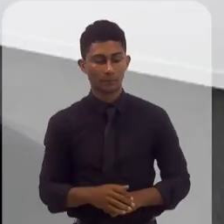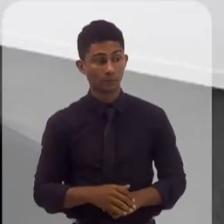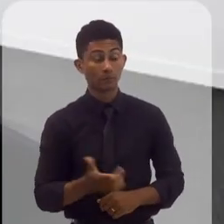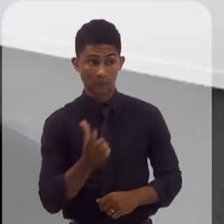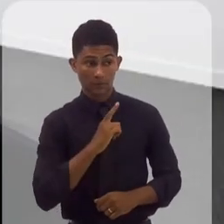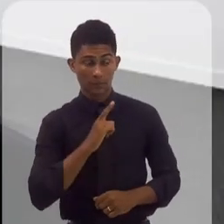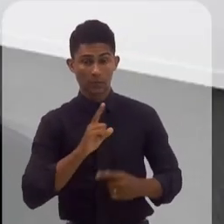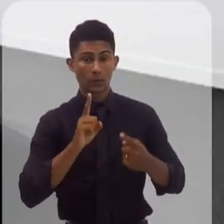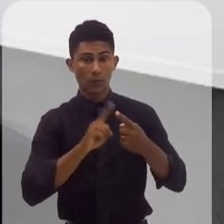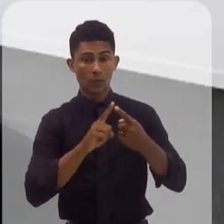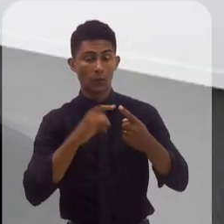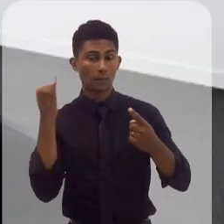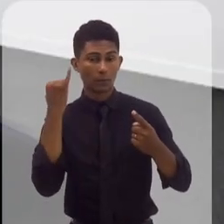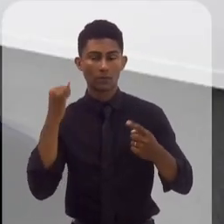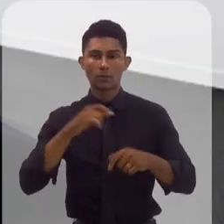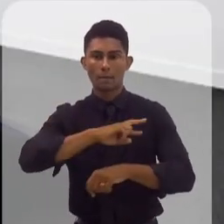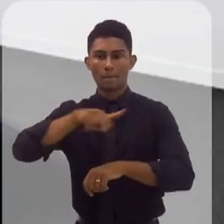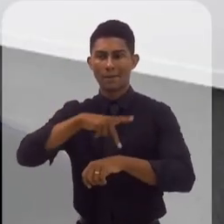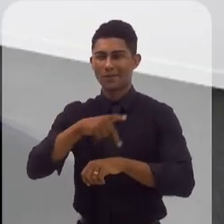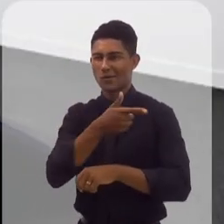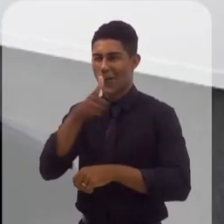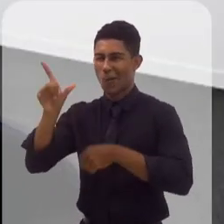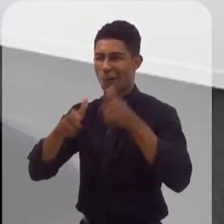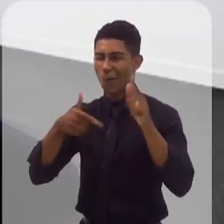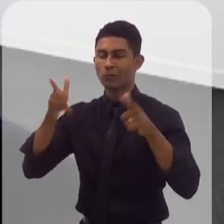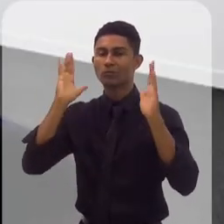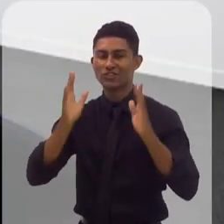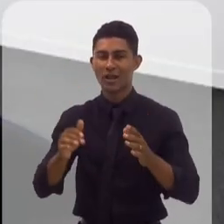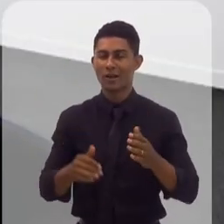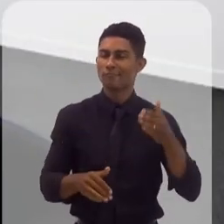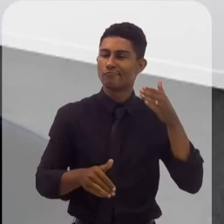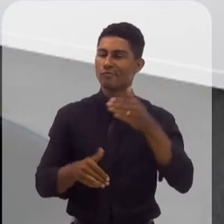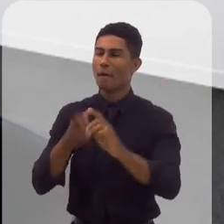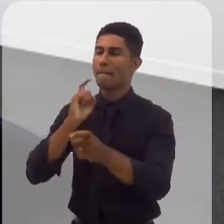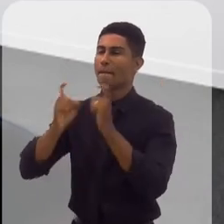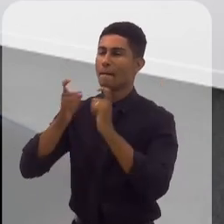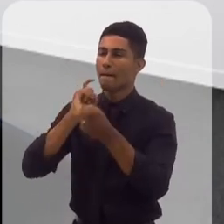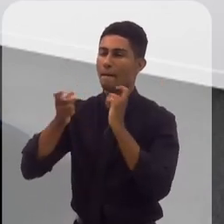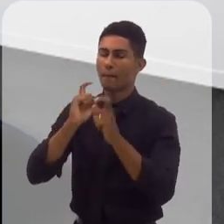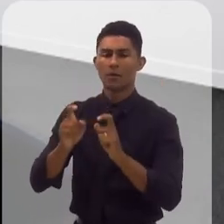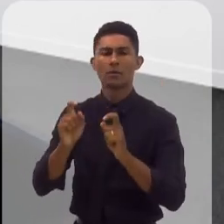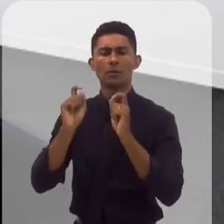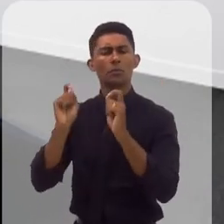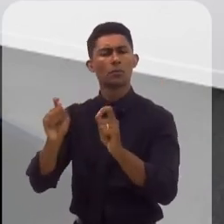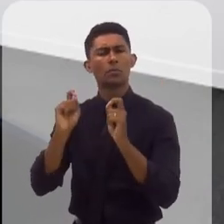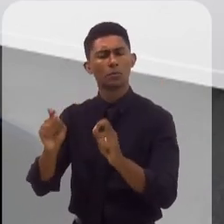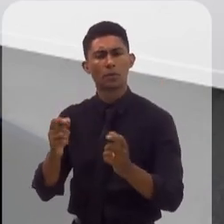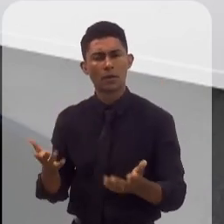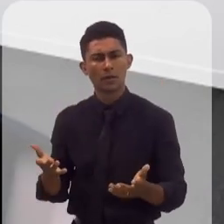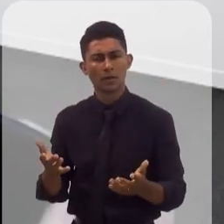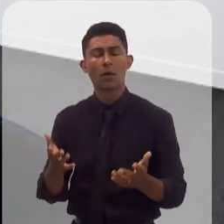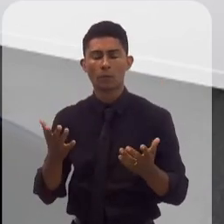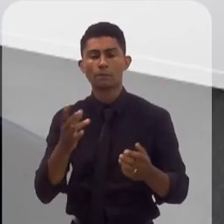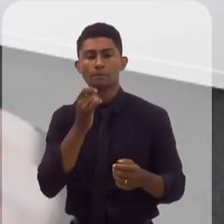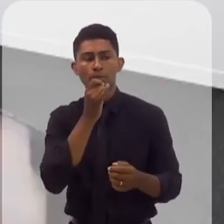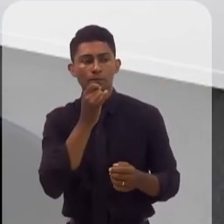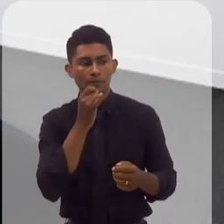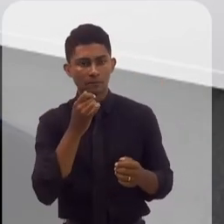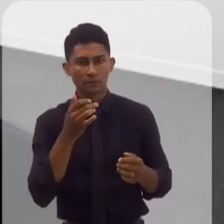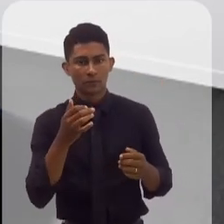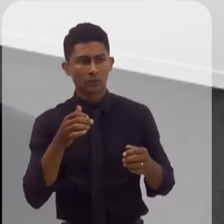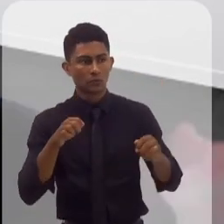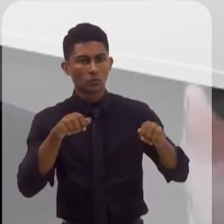muito claro quando a gente participa das discussões internacionais é o chamado stakeholder engagement, ou seja, o